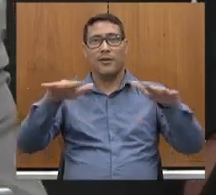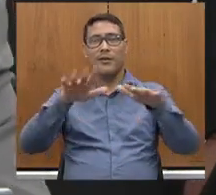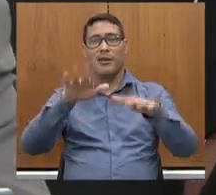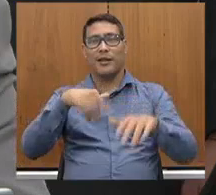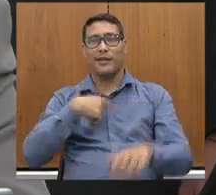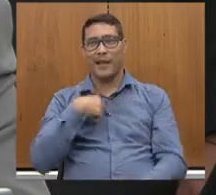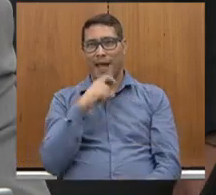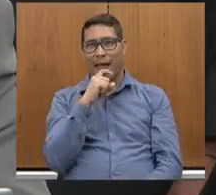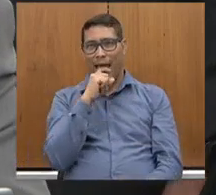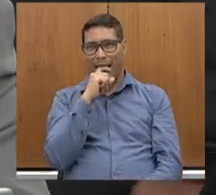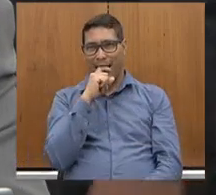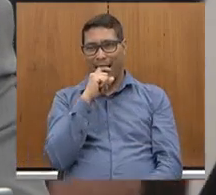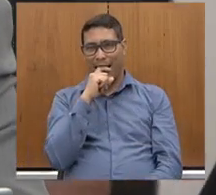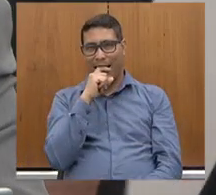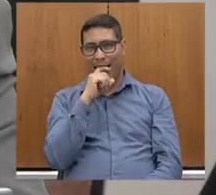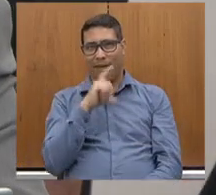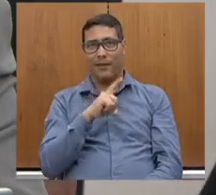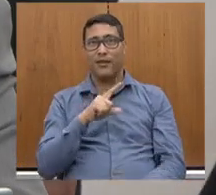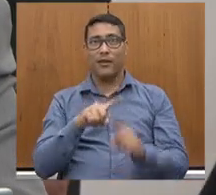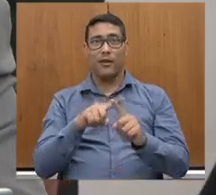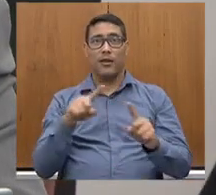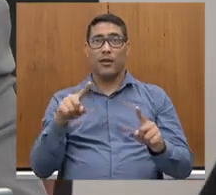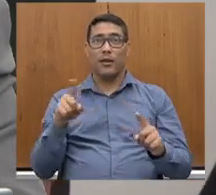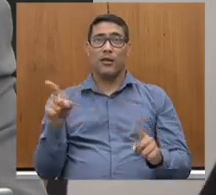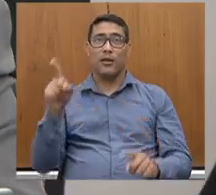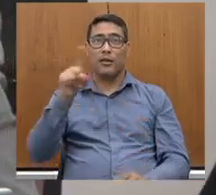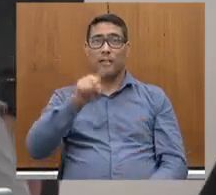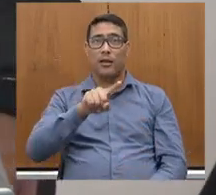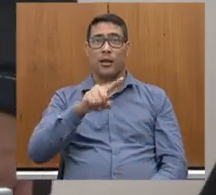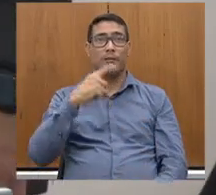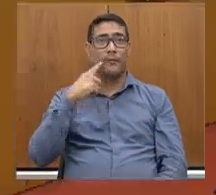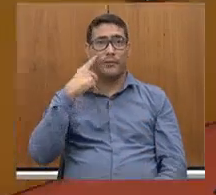não mesmo, gente? Vamos ouvir a deputada Celise Laviola.